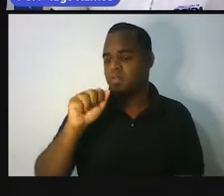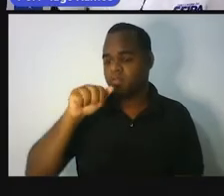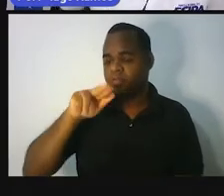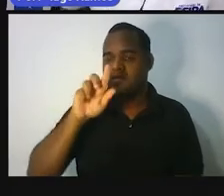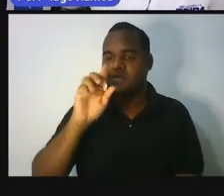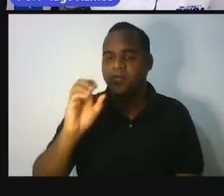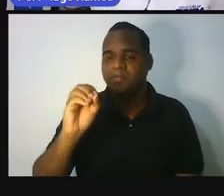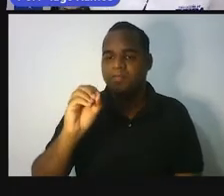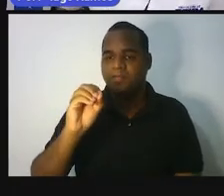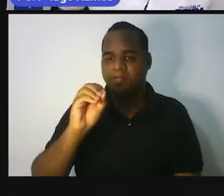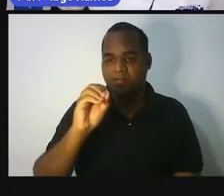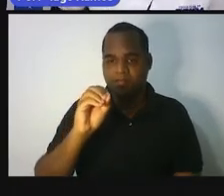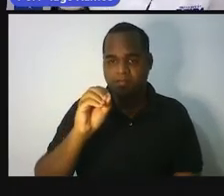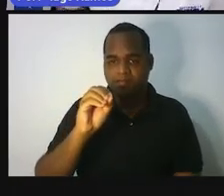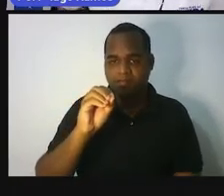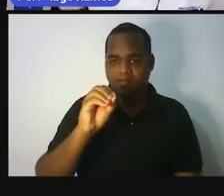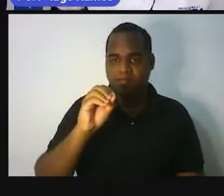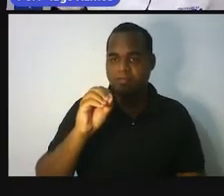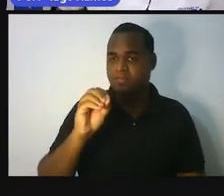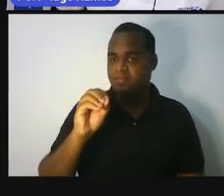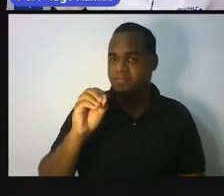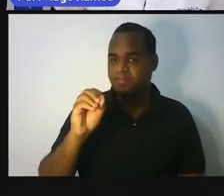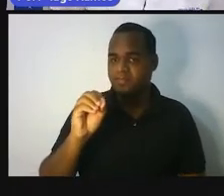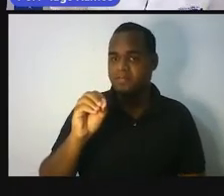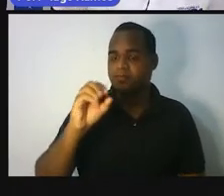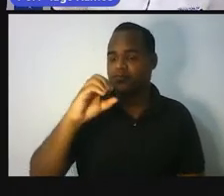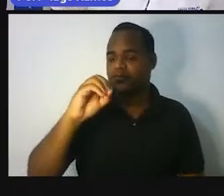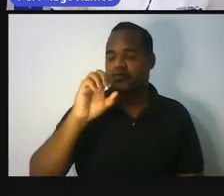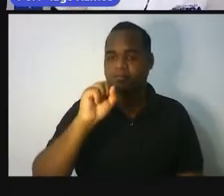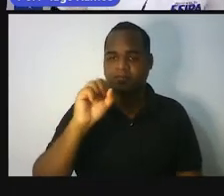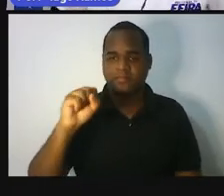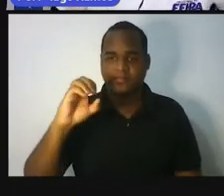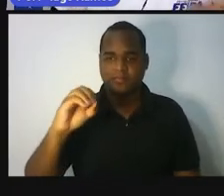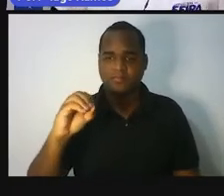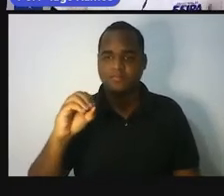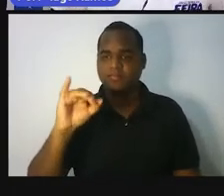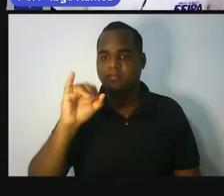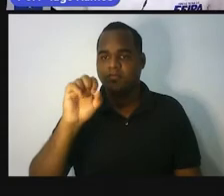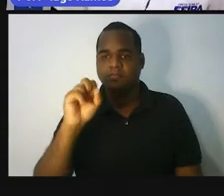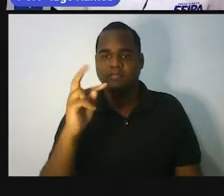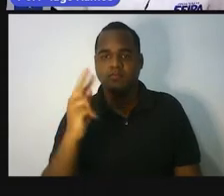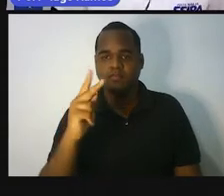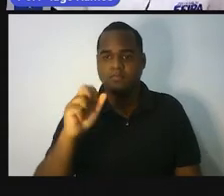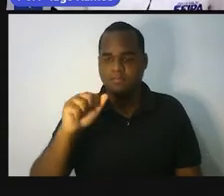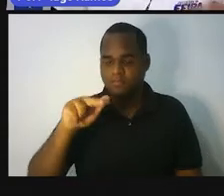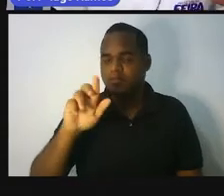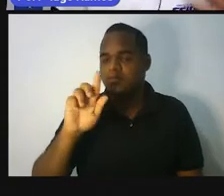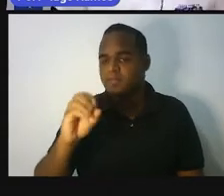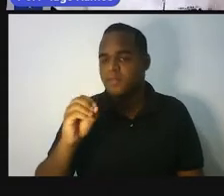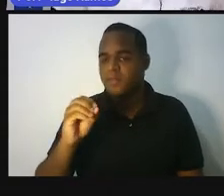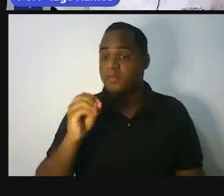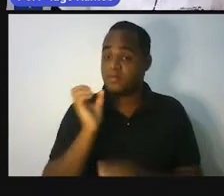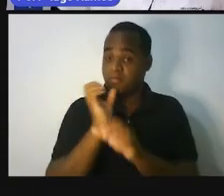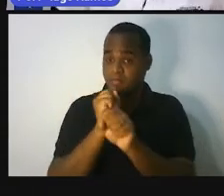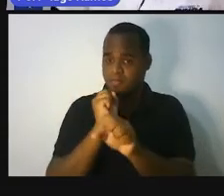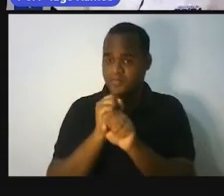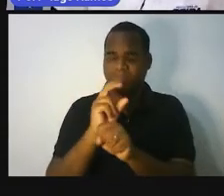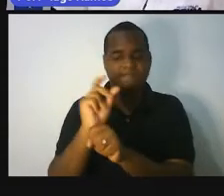Pois é, o osso de Inxangô é um instrumento de cálculo antigo,